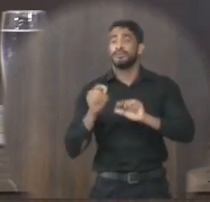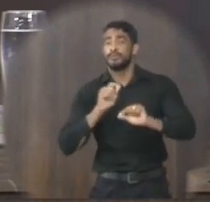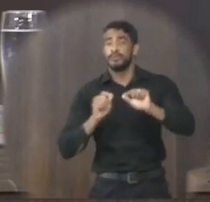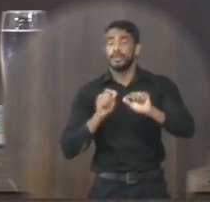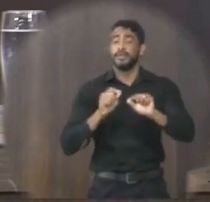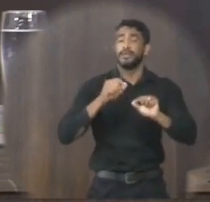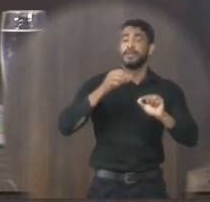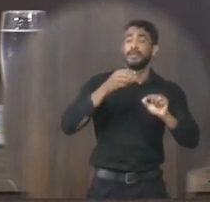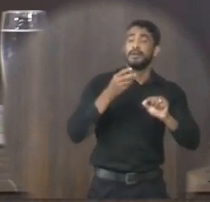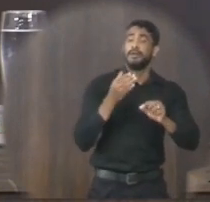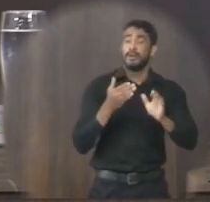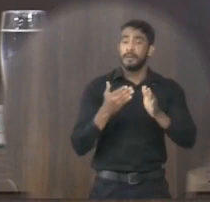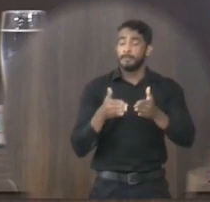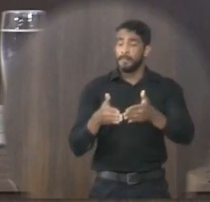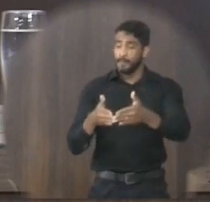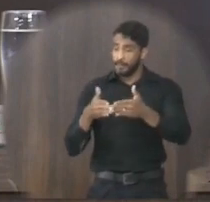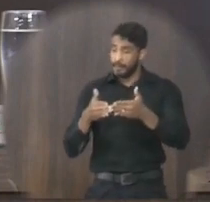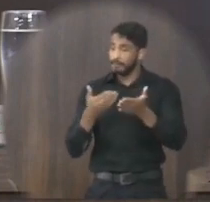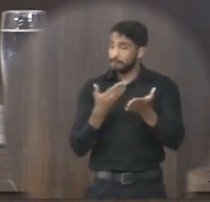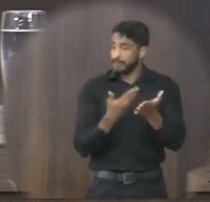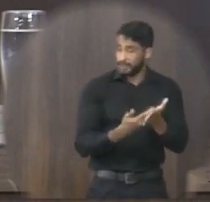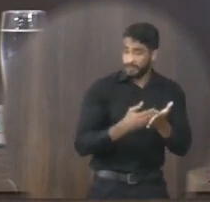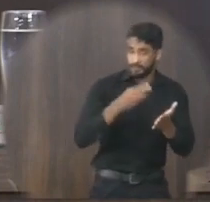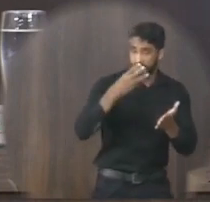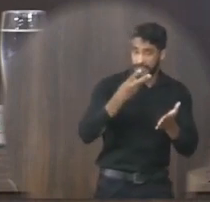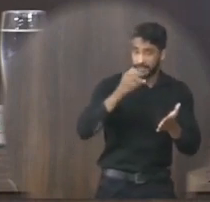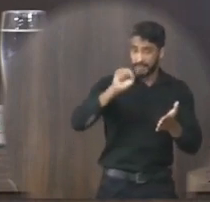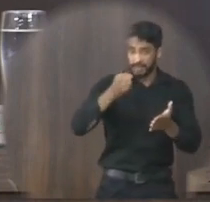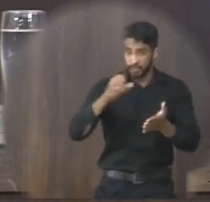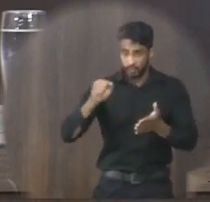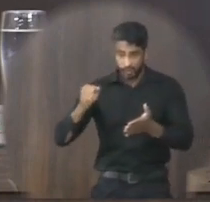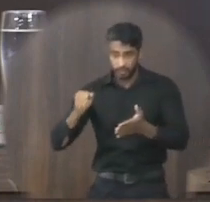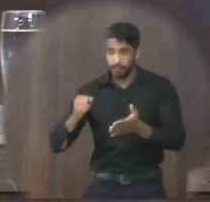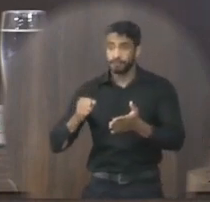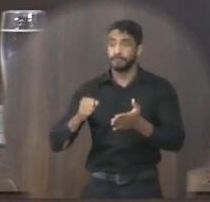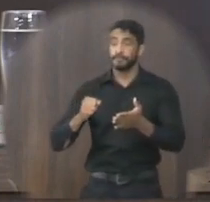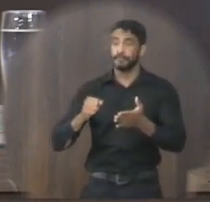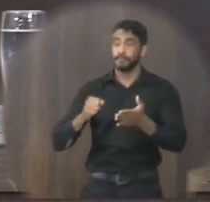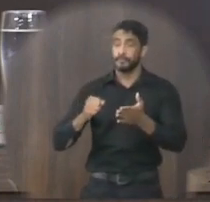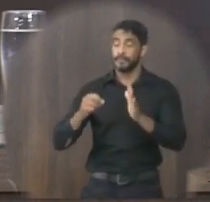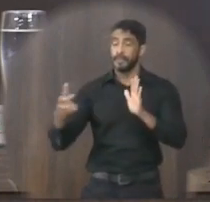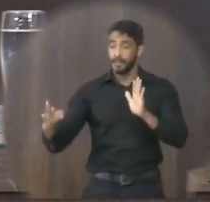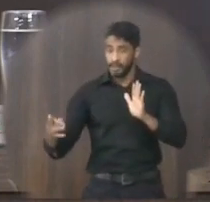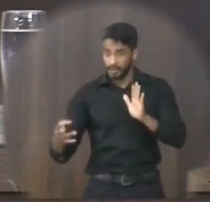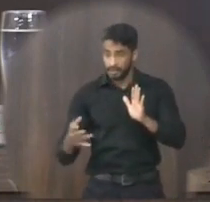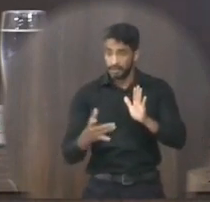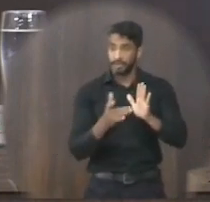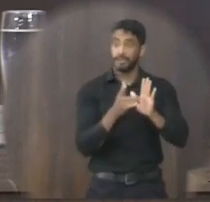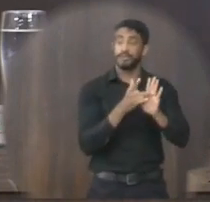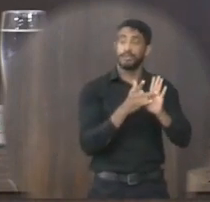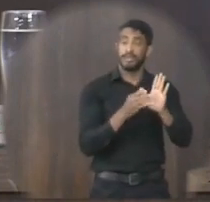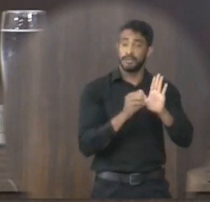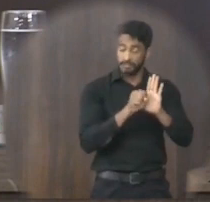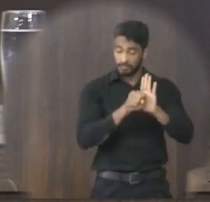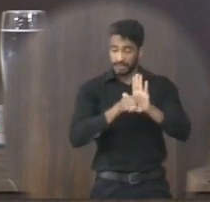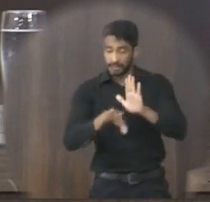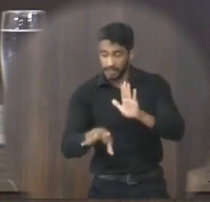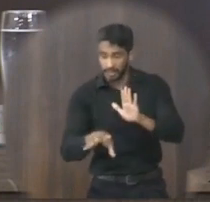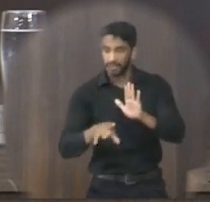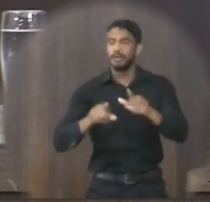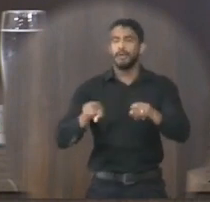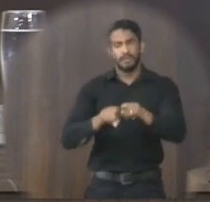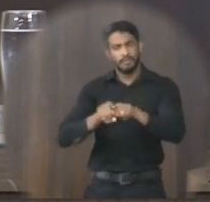308 a 320 Indicações de necessidade 255 a 265 Após